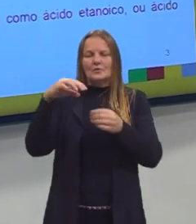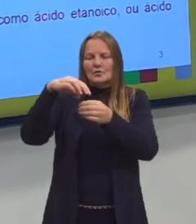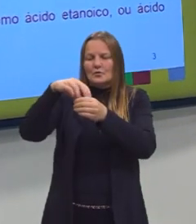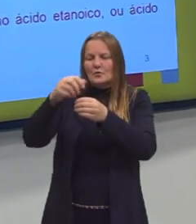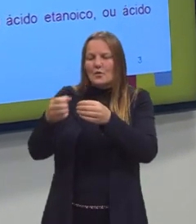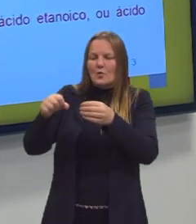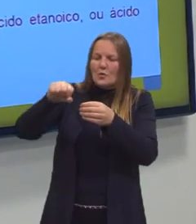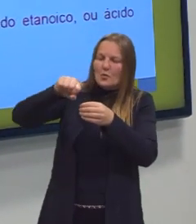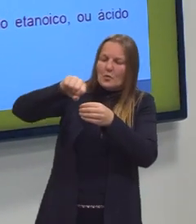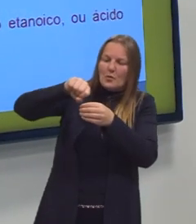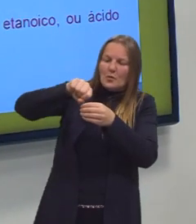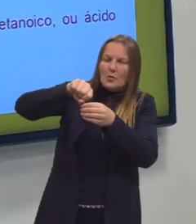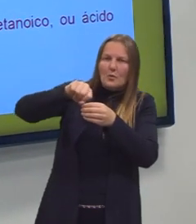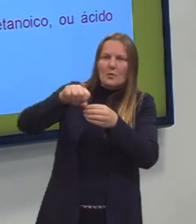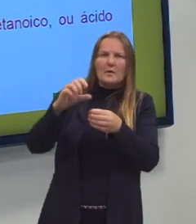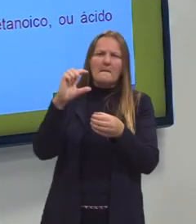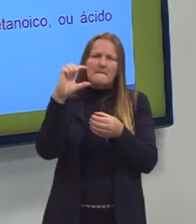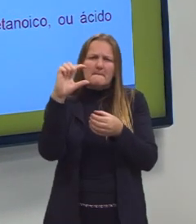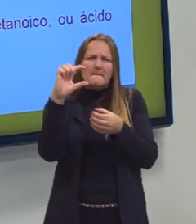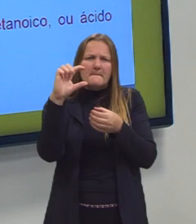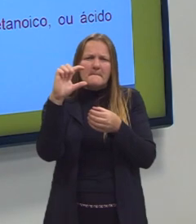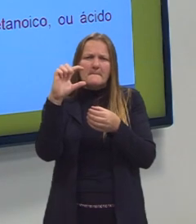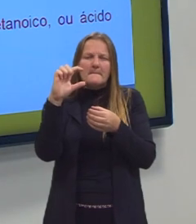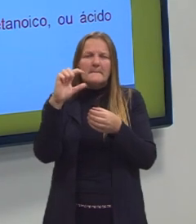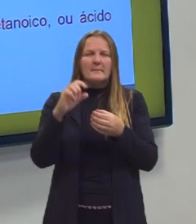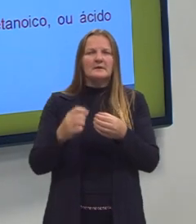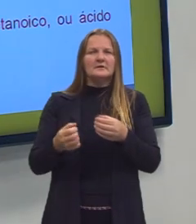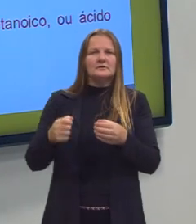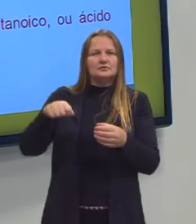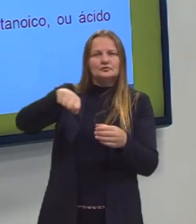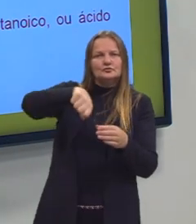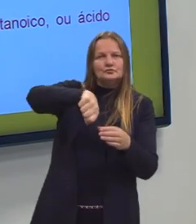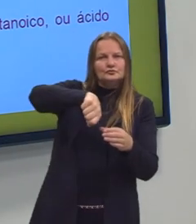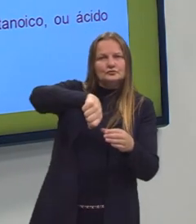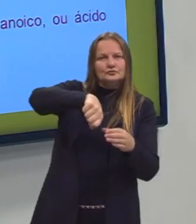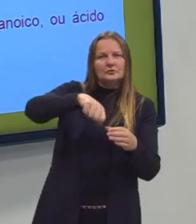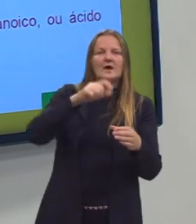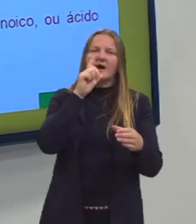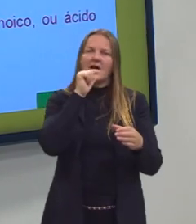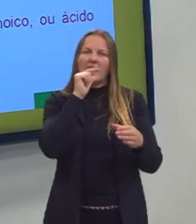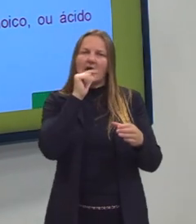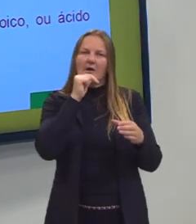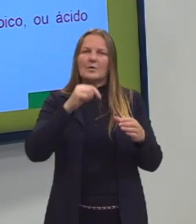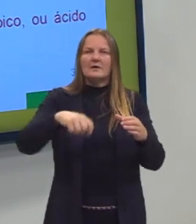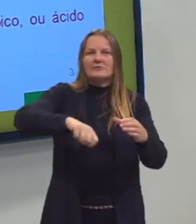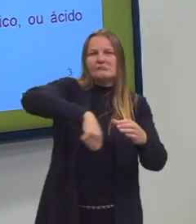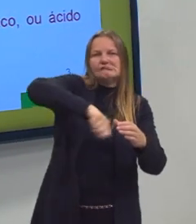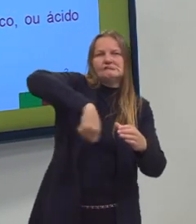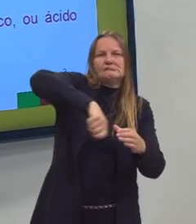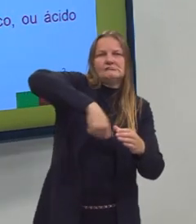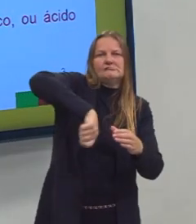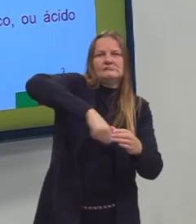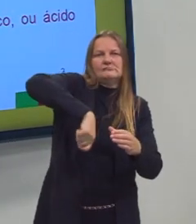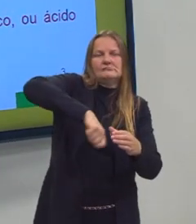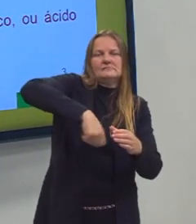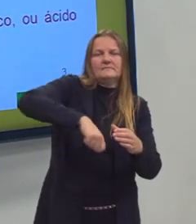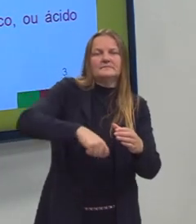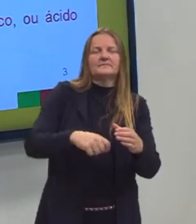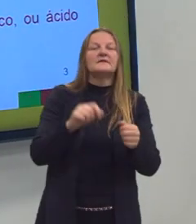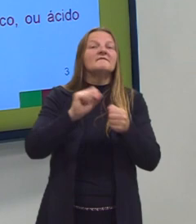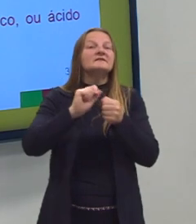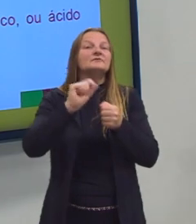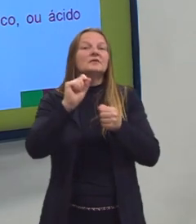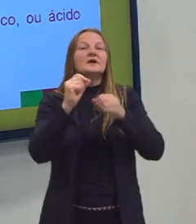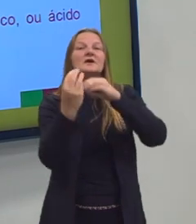uma medida a olho, e mistura com uma água, com um balde d'água. Isso que a gente está